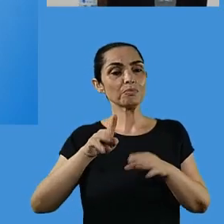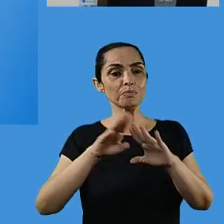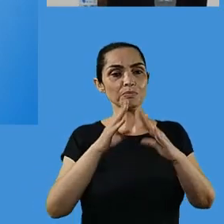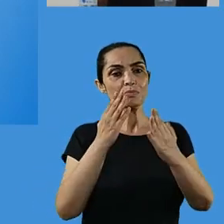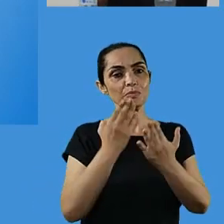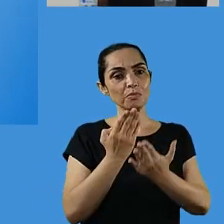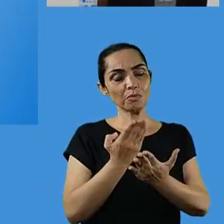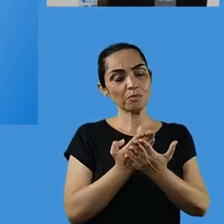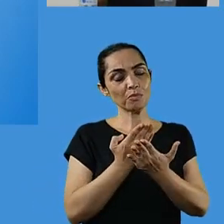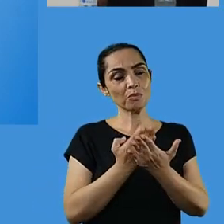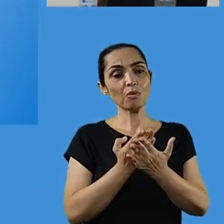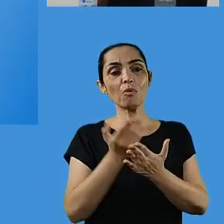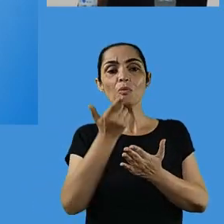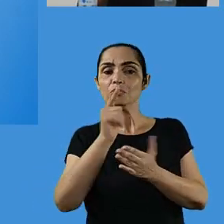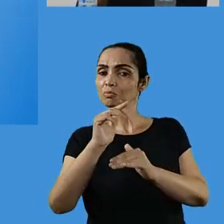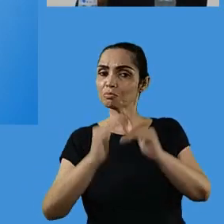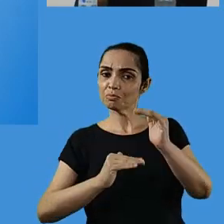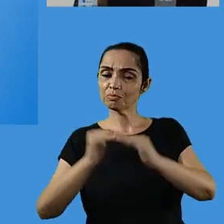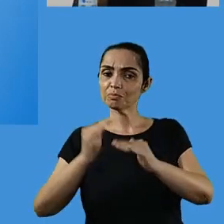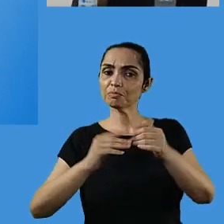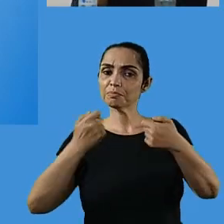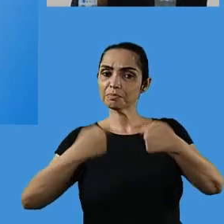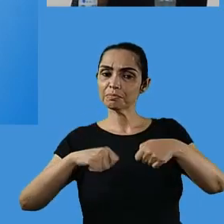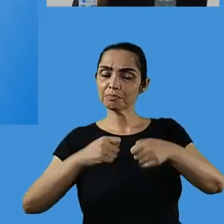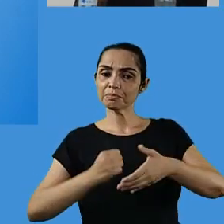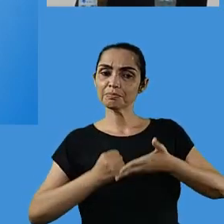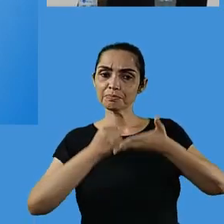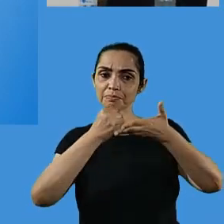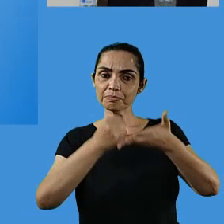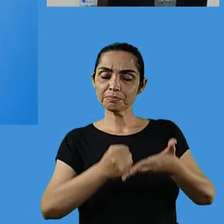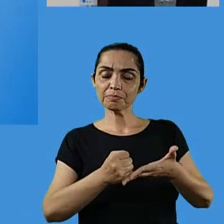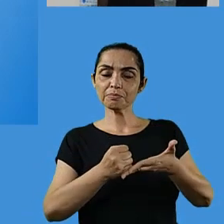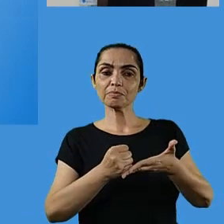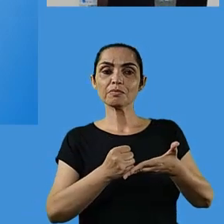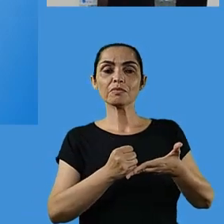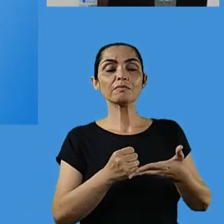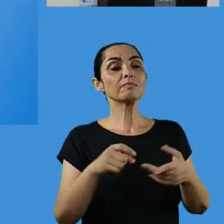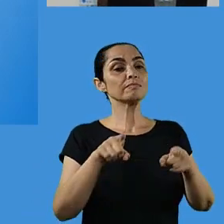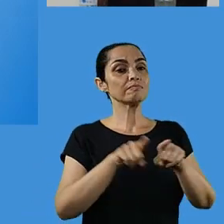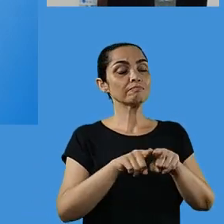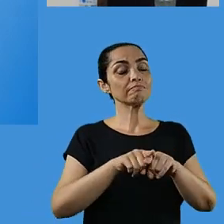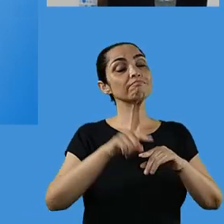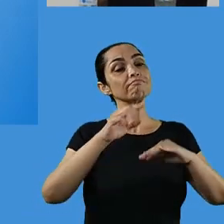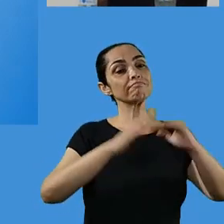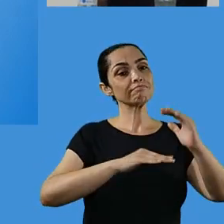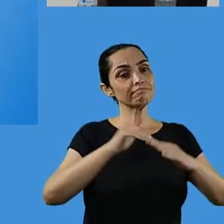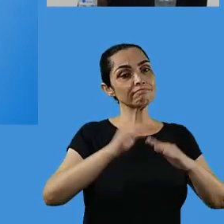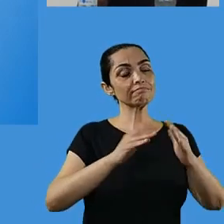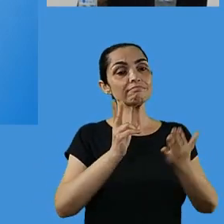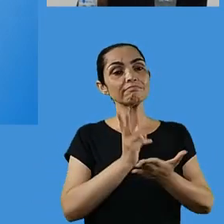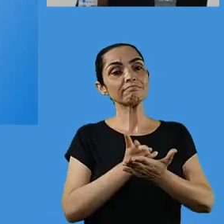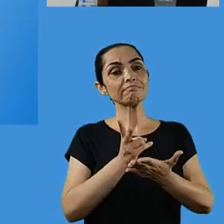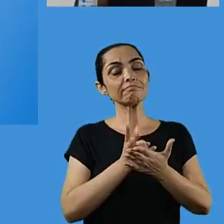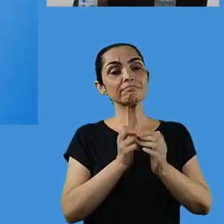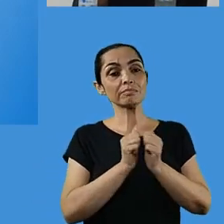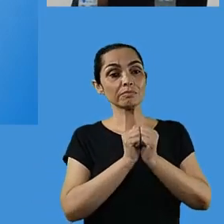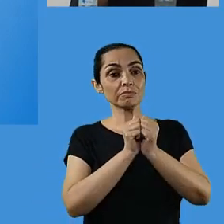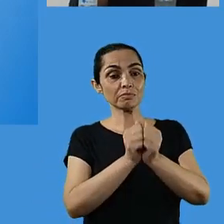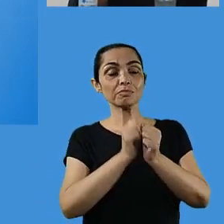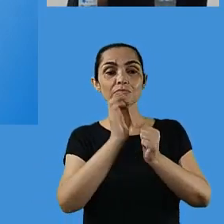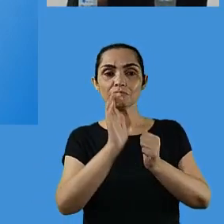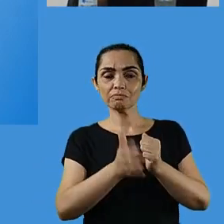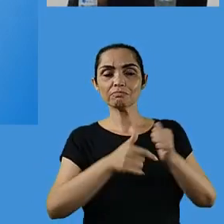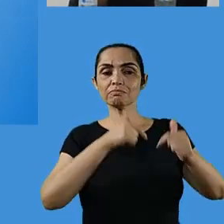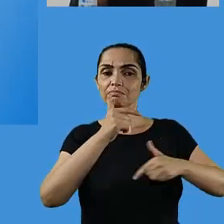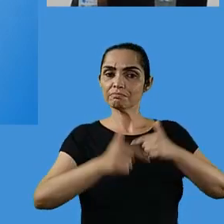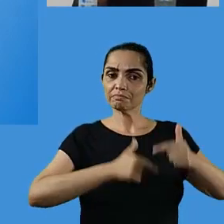todos os profissionais que atuam nela, seja profissionais da Educação Especial ou os professores regentes ou qualquer outro profissional que